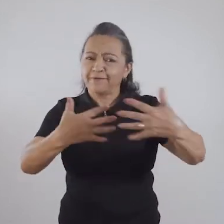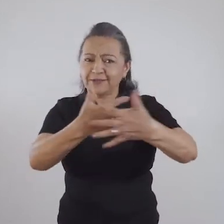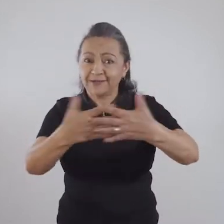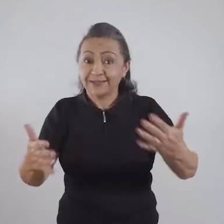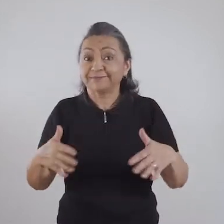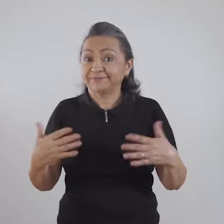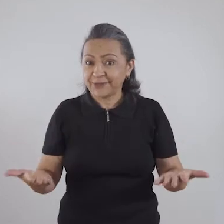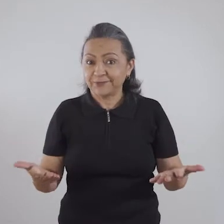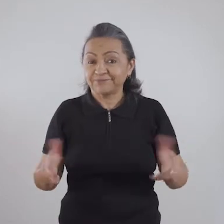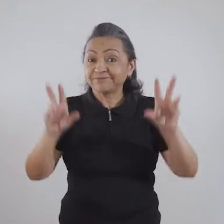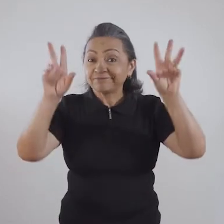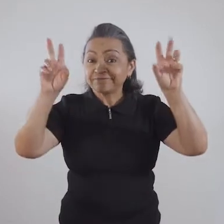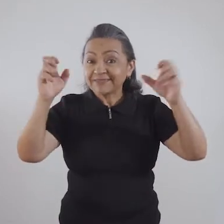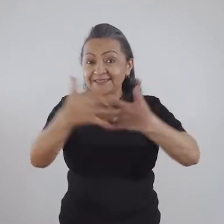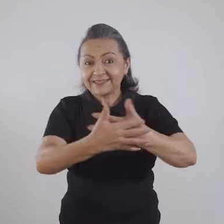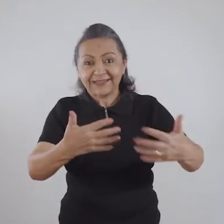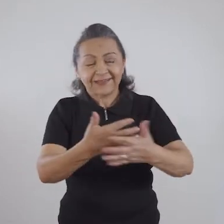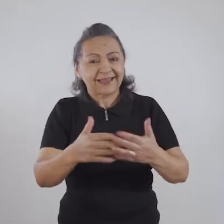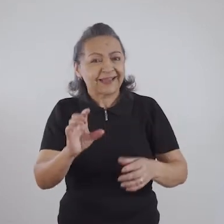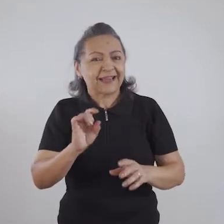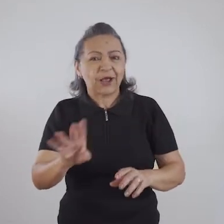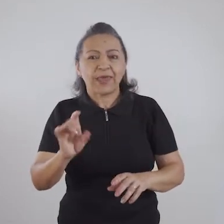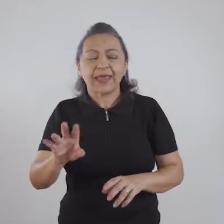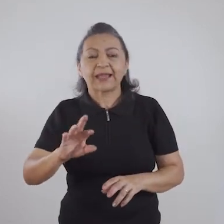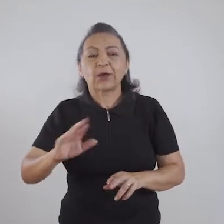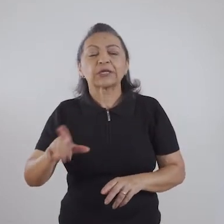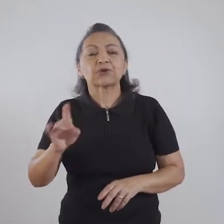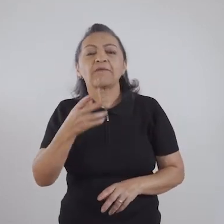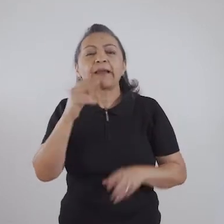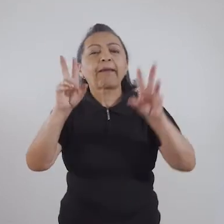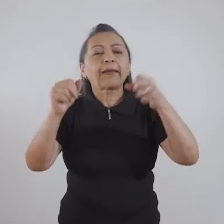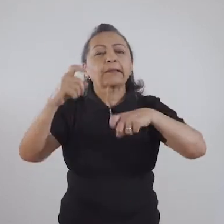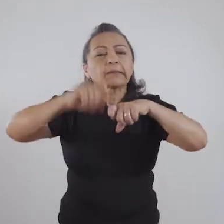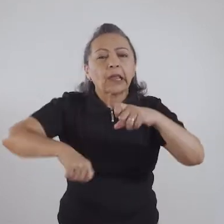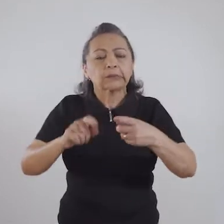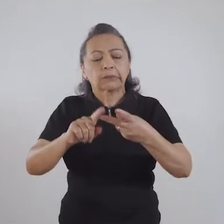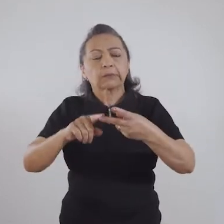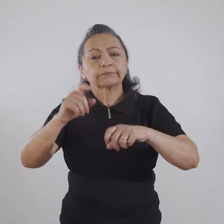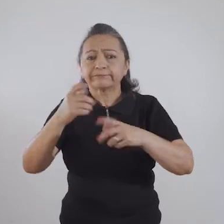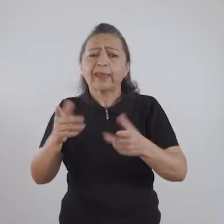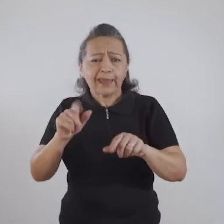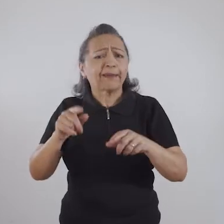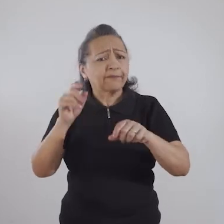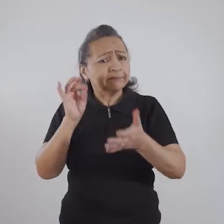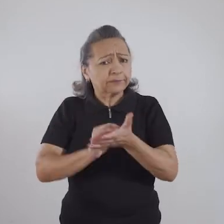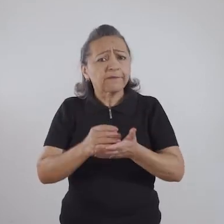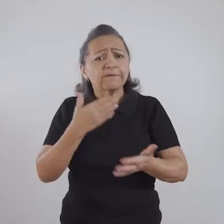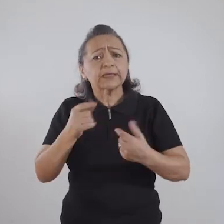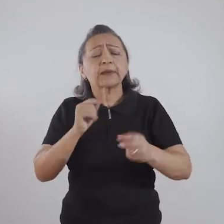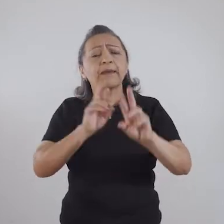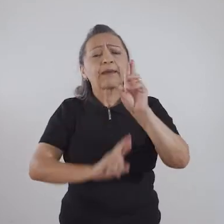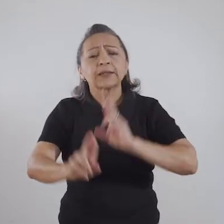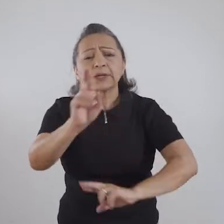afetividade. Então, falar de sexualidade não é só falar de sexo, não é só falar de relação sexual, é falar de